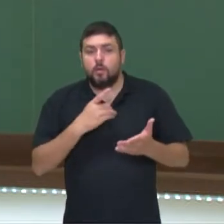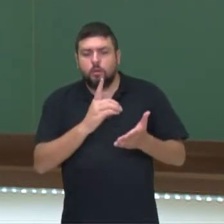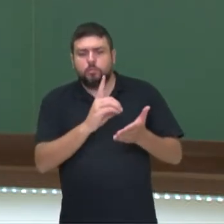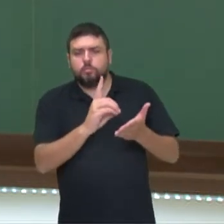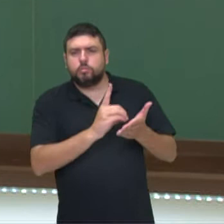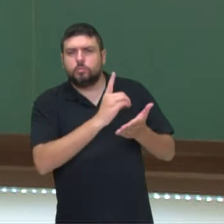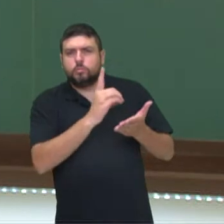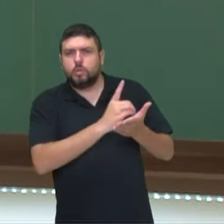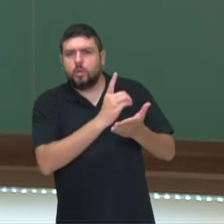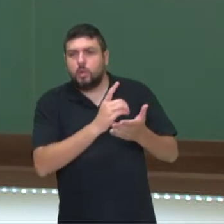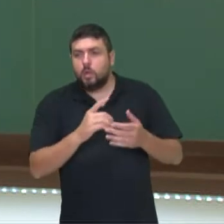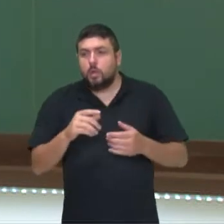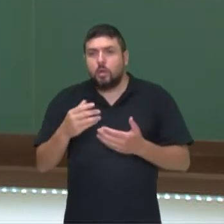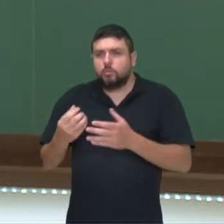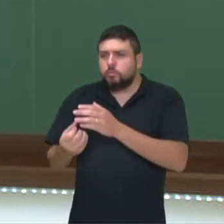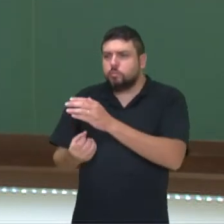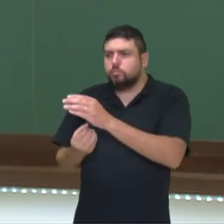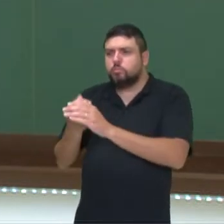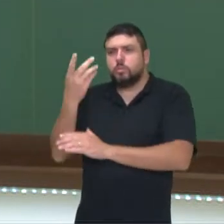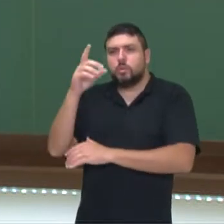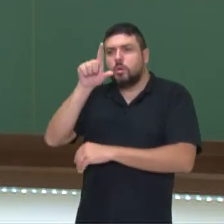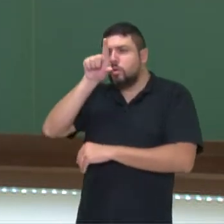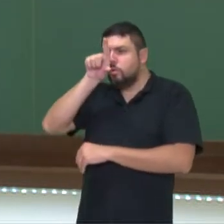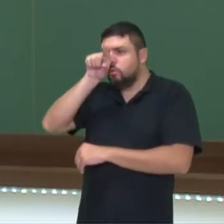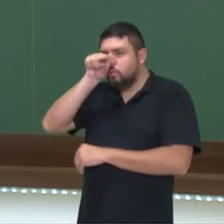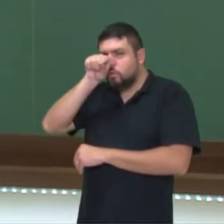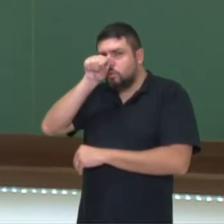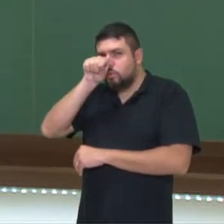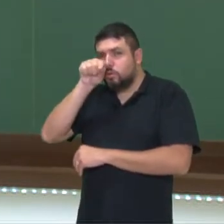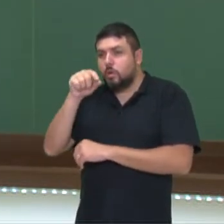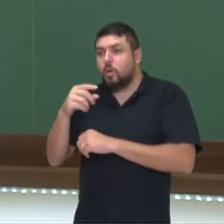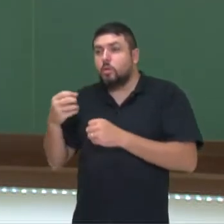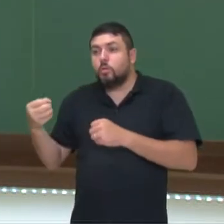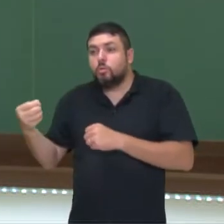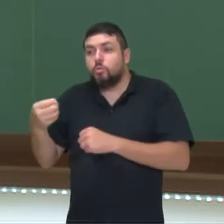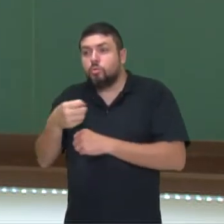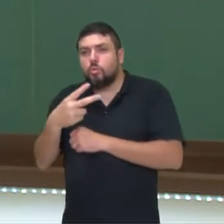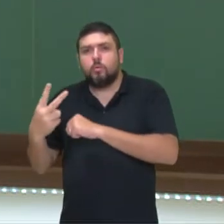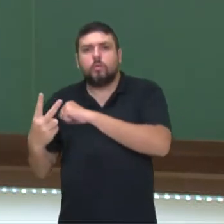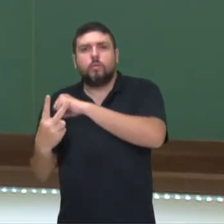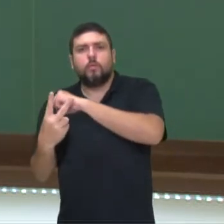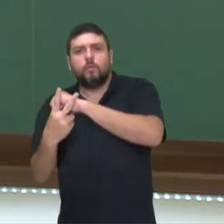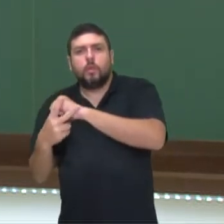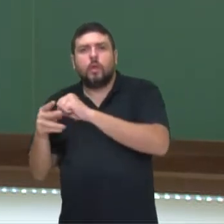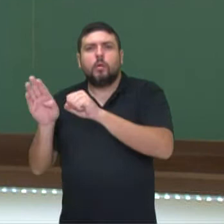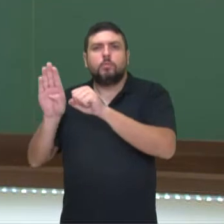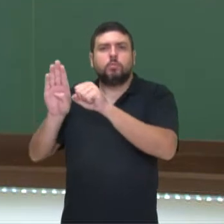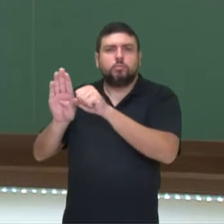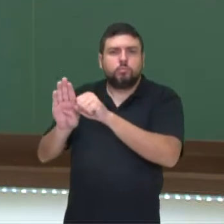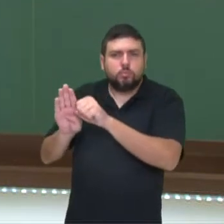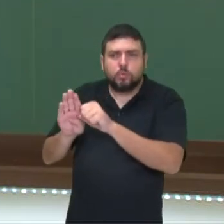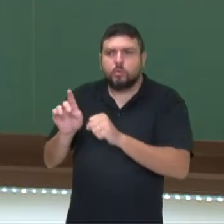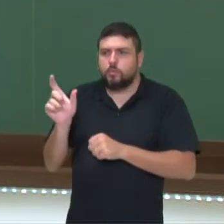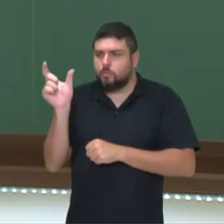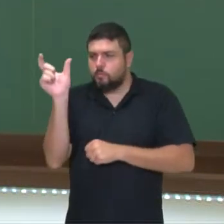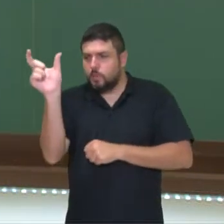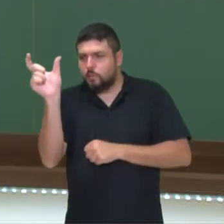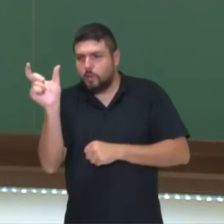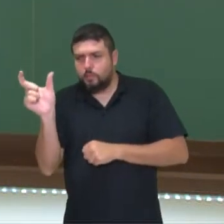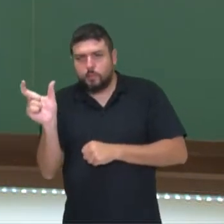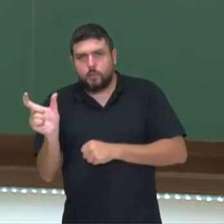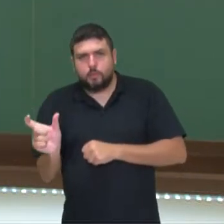cotidiano, o que o dicionário fez? que a Real Academia Espanhola fez? Adicionou, colocou, agregou no